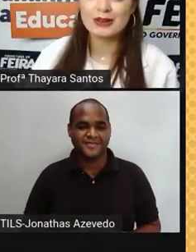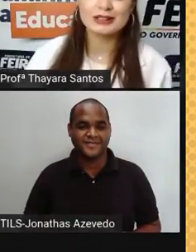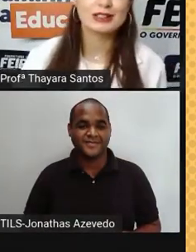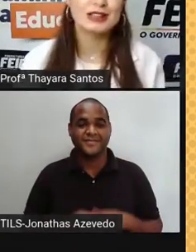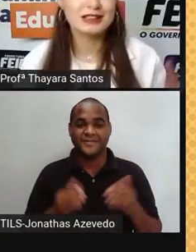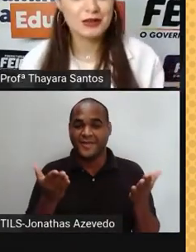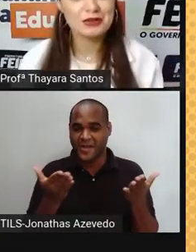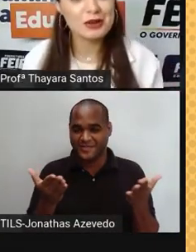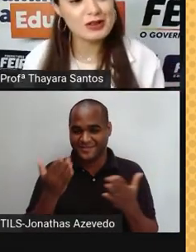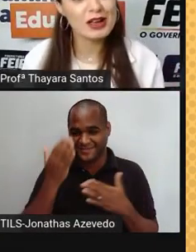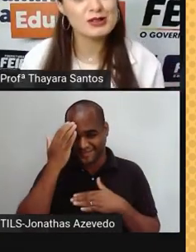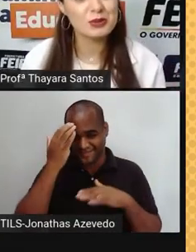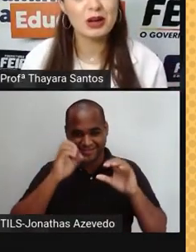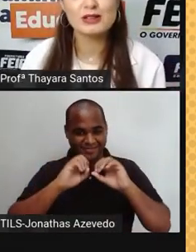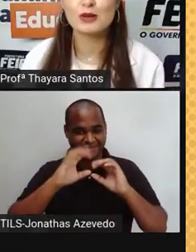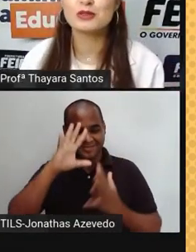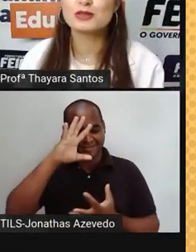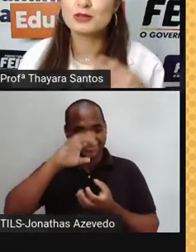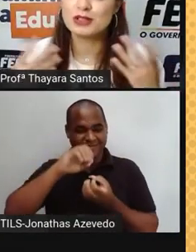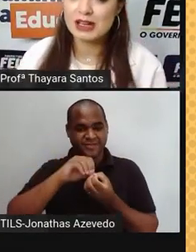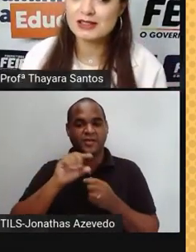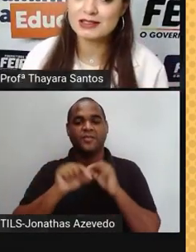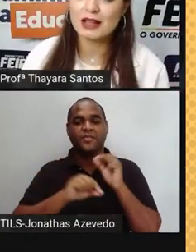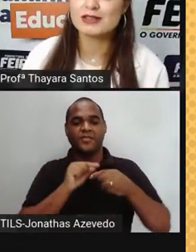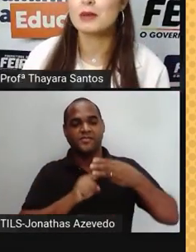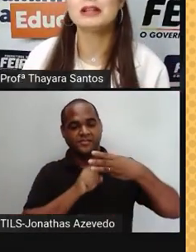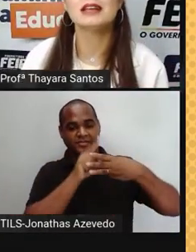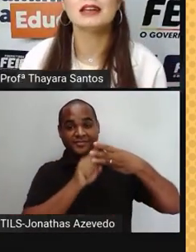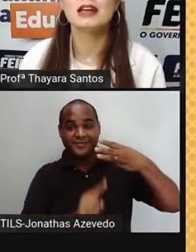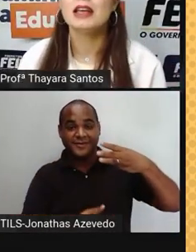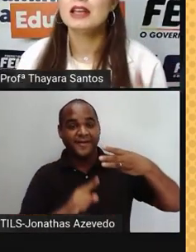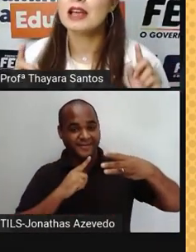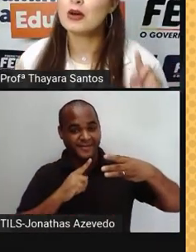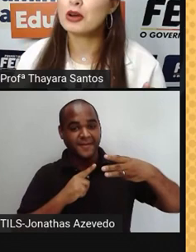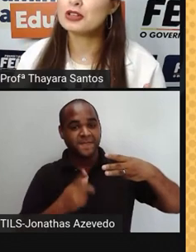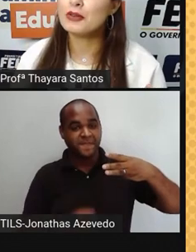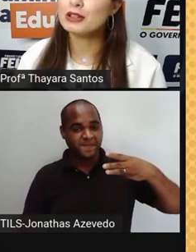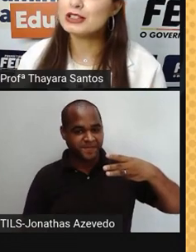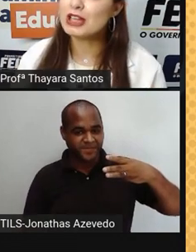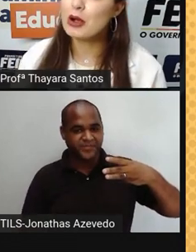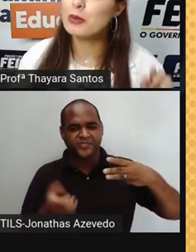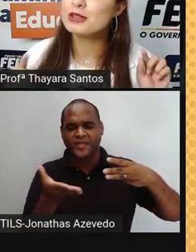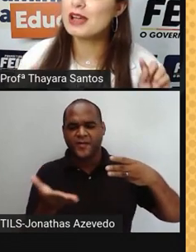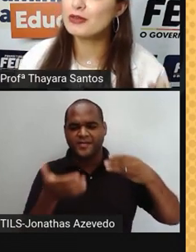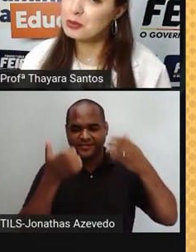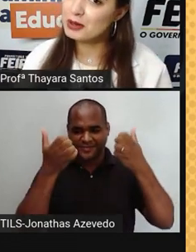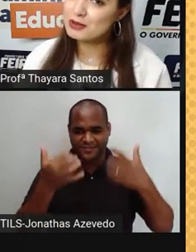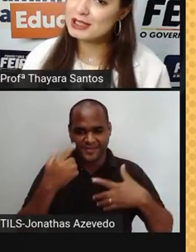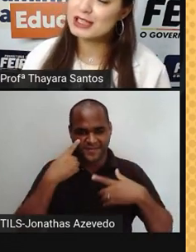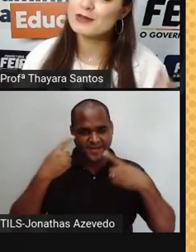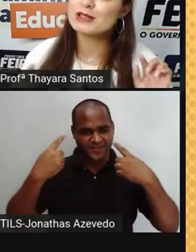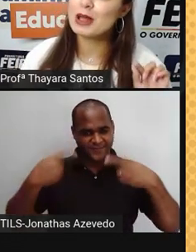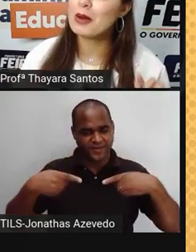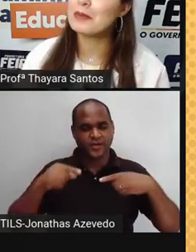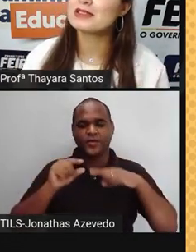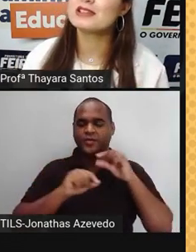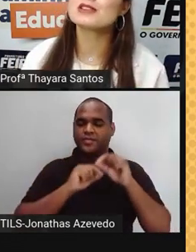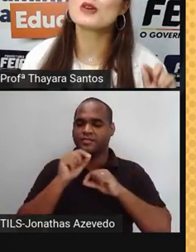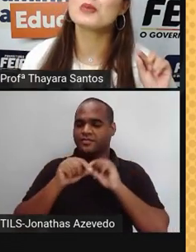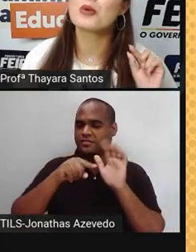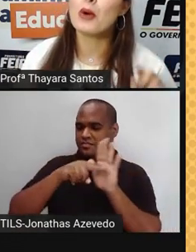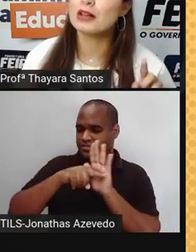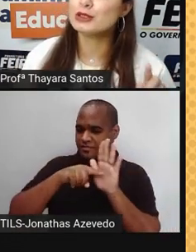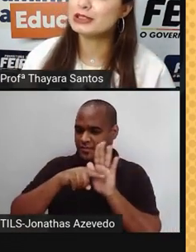Agora a gente já teve o nosso resumo aí sobre os três estados da matéria. E agora eu já vou deixar como desafio para vocês fazerem uma